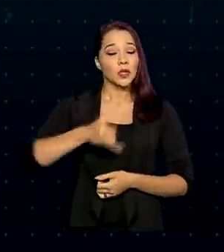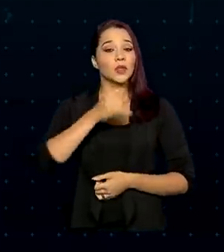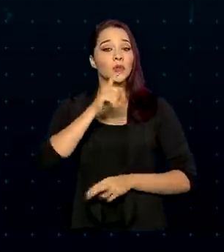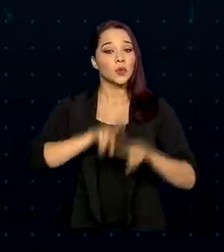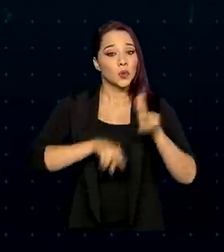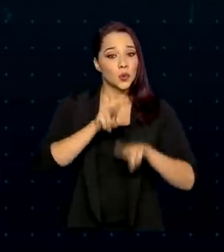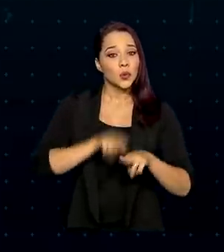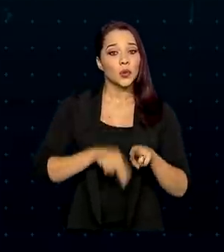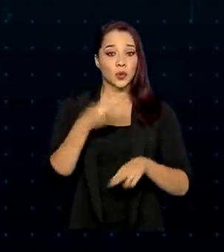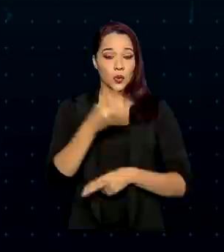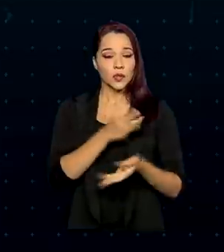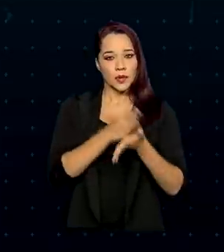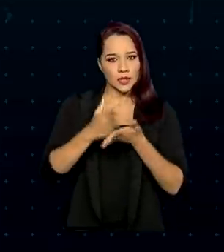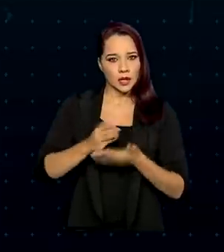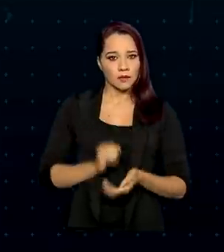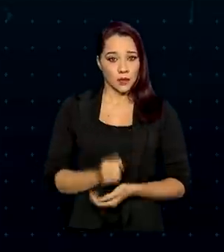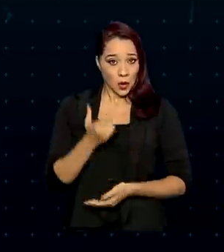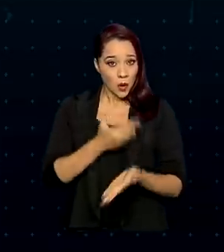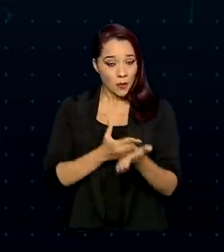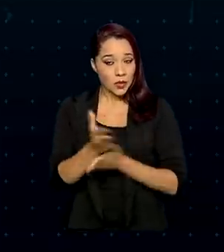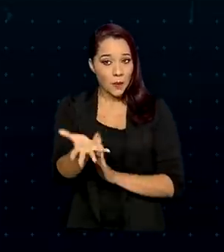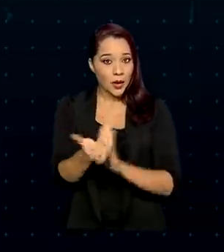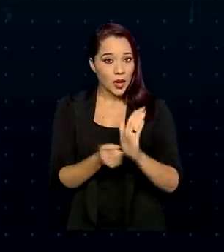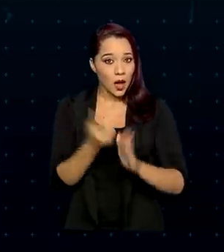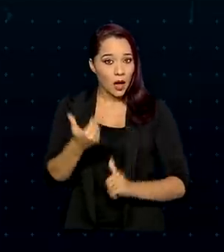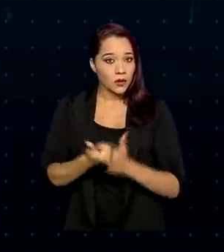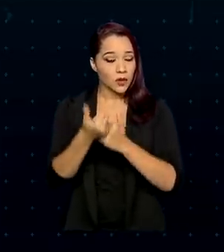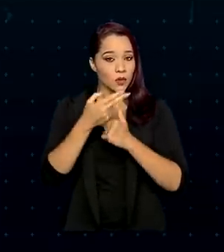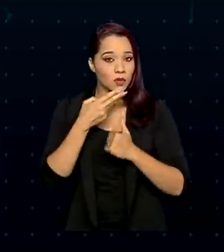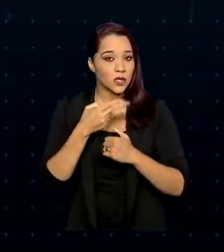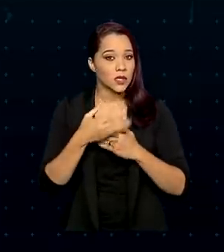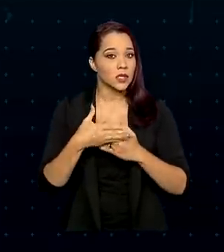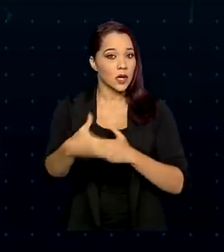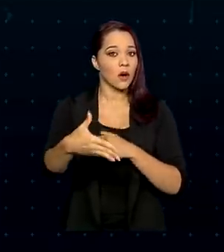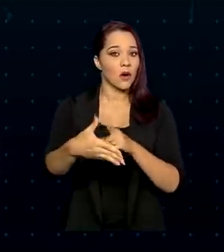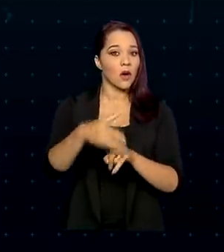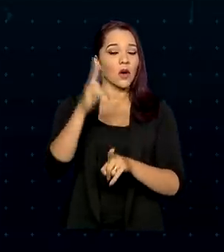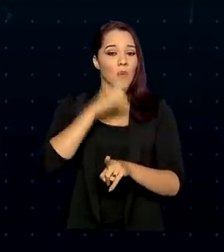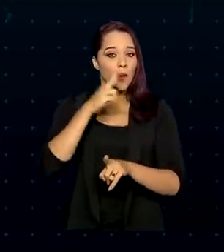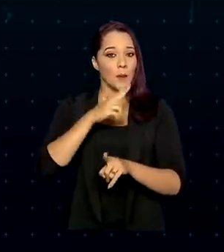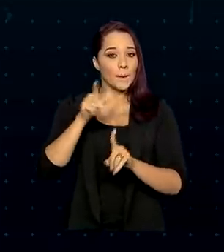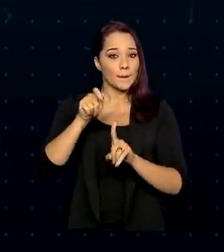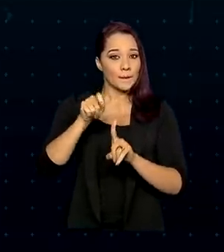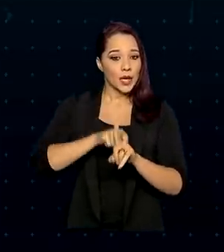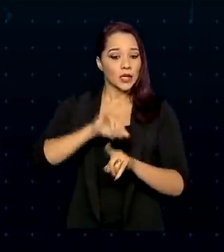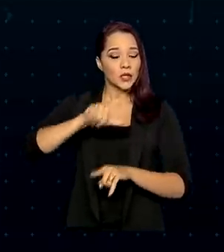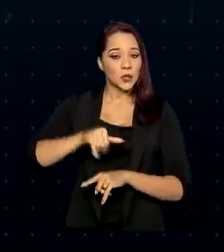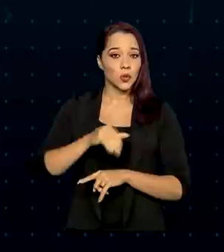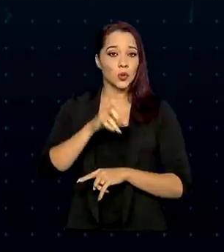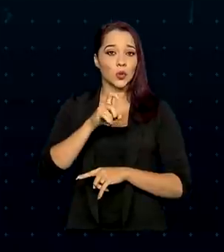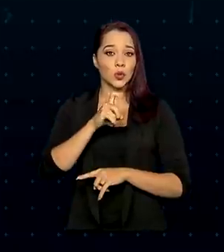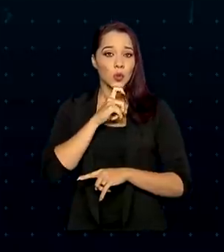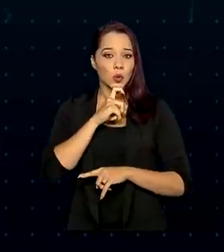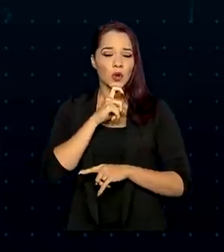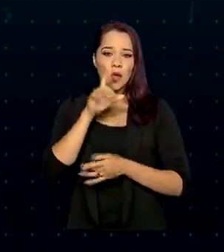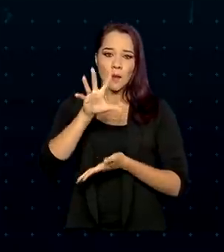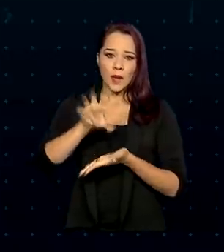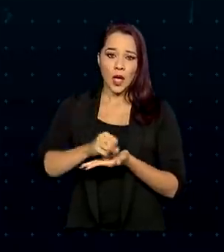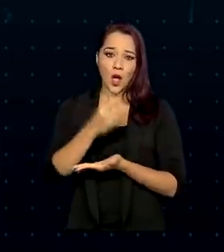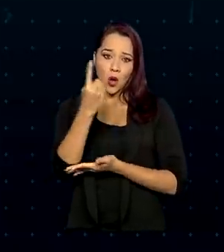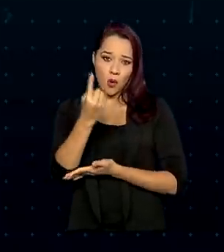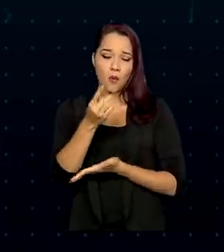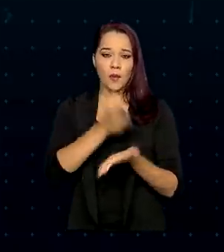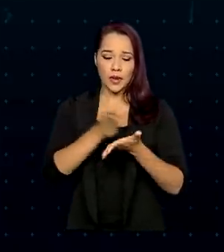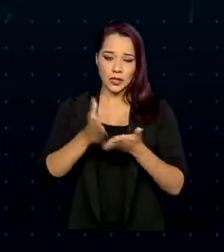2 parcelas. E quem começou a receber o auxílio emergencial em julho vai receber uma parcela do auxílio extra